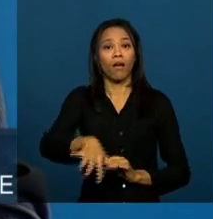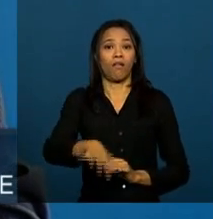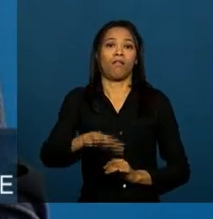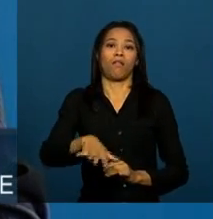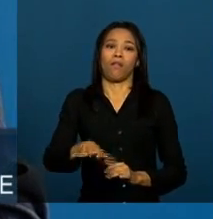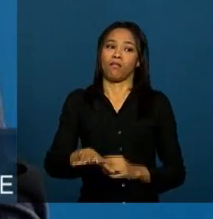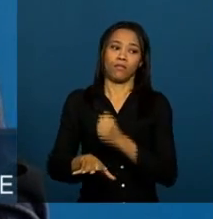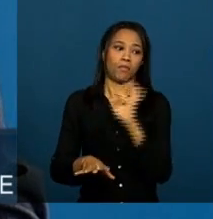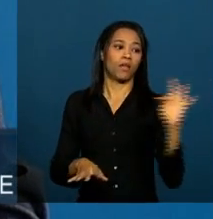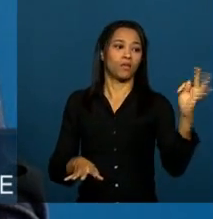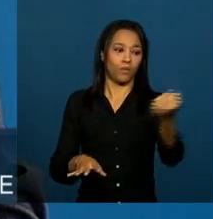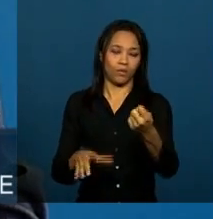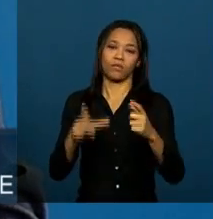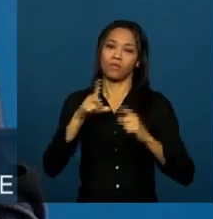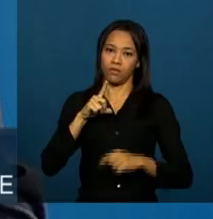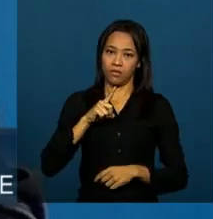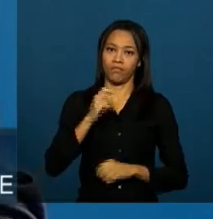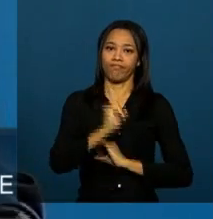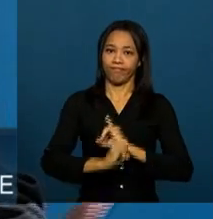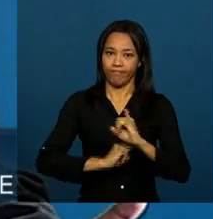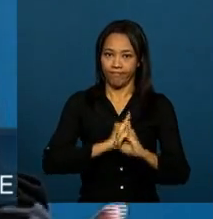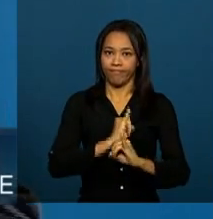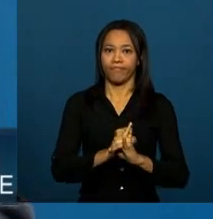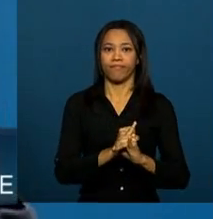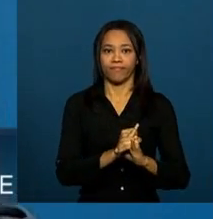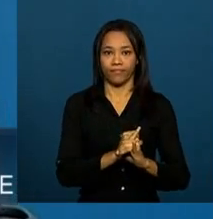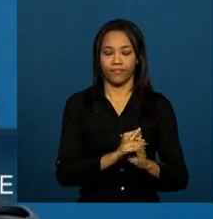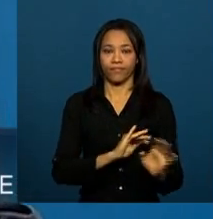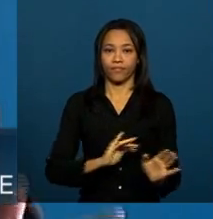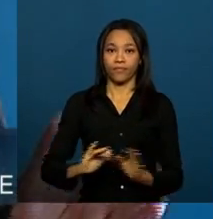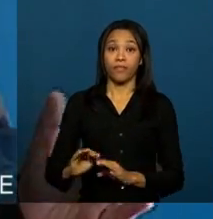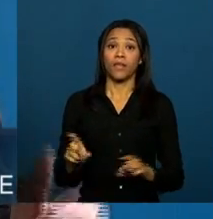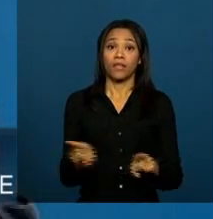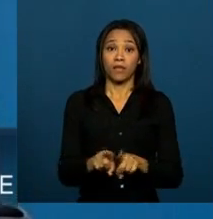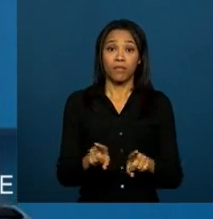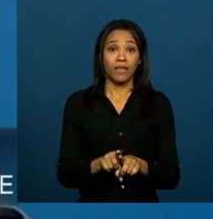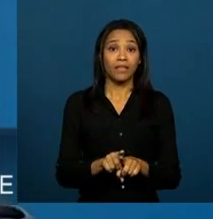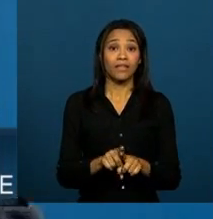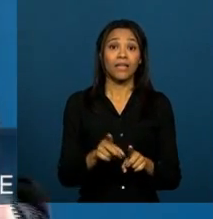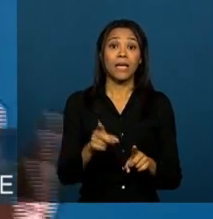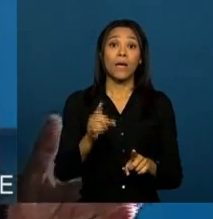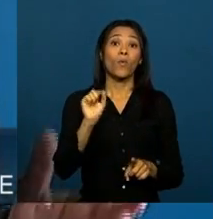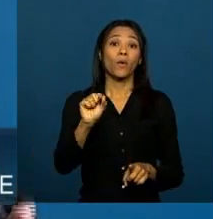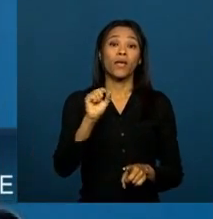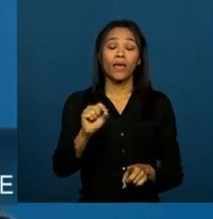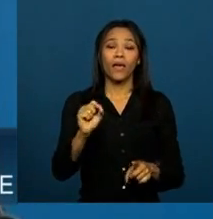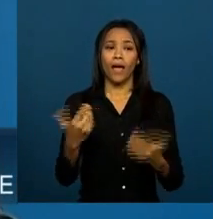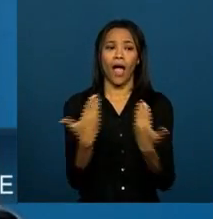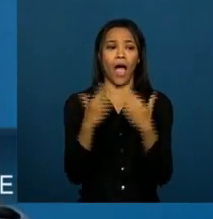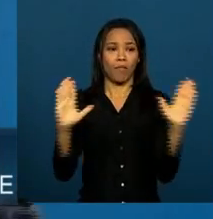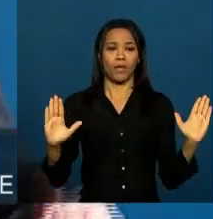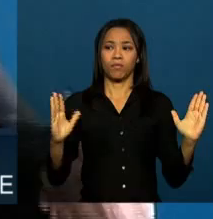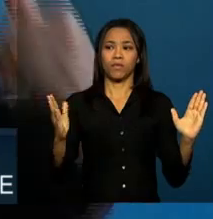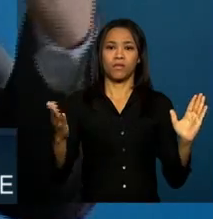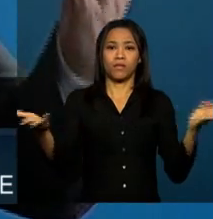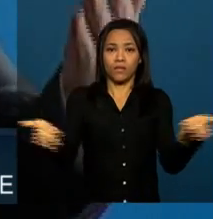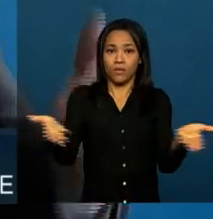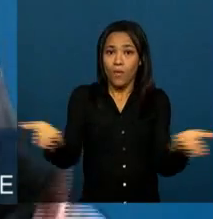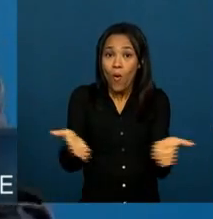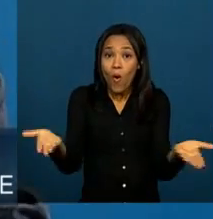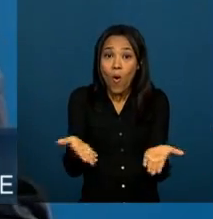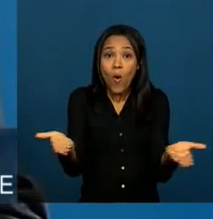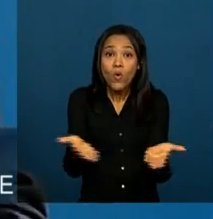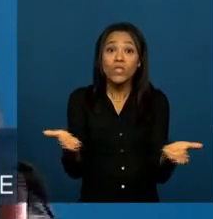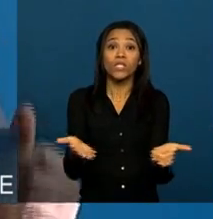a todos e a todas. E, nessa direção, nada melhor do que abrir essa consulta estimulando